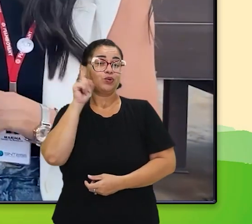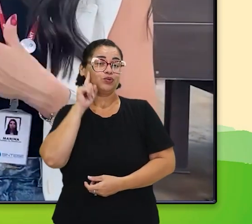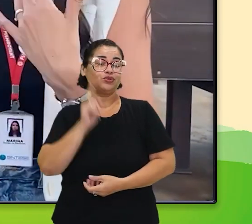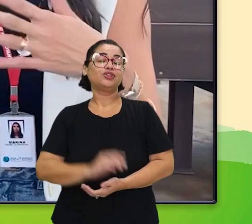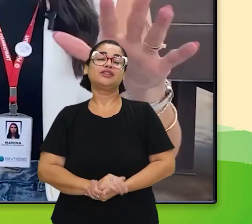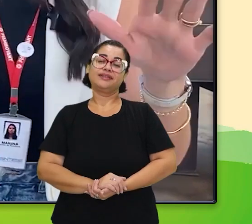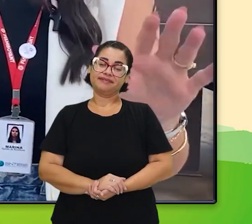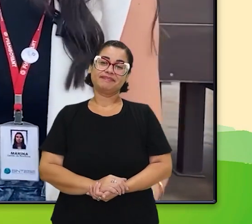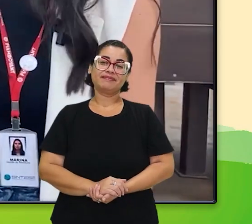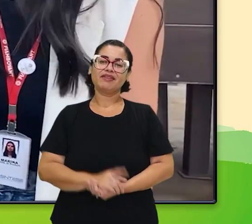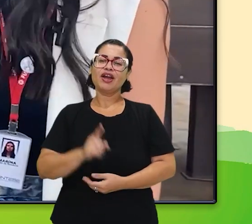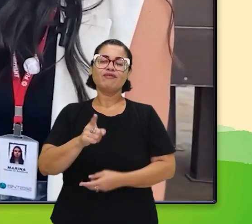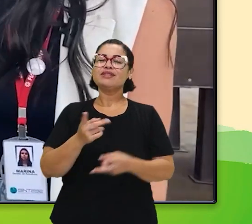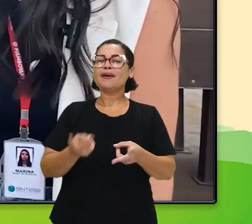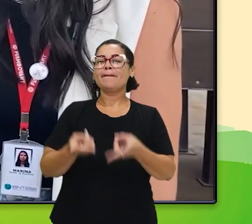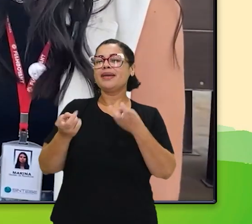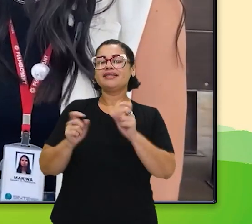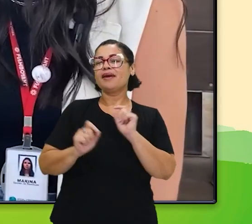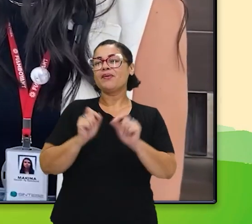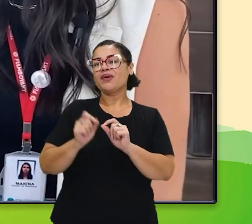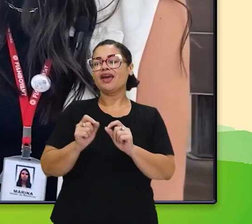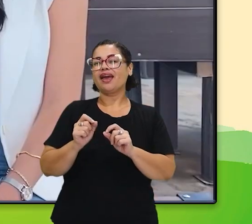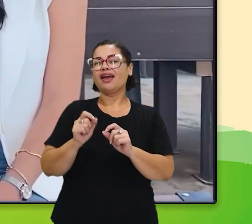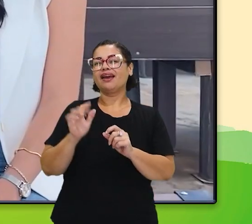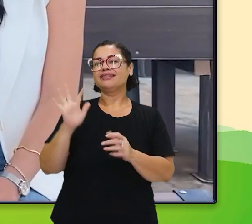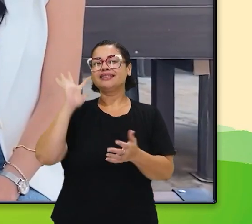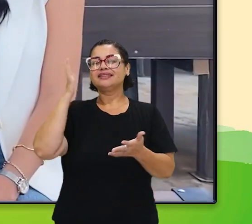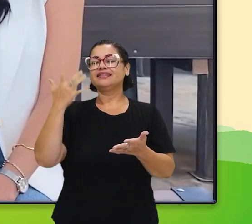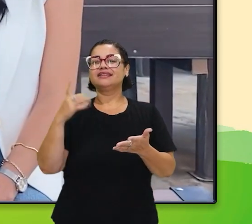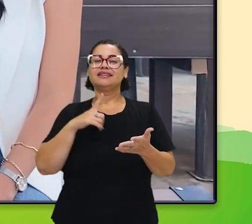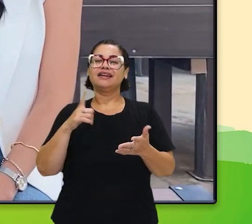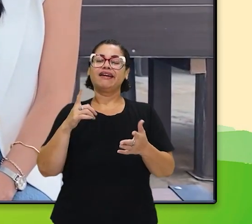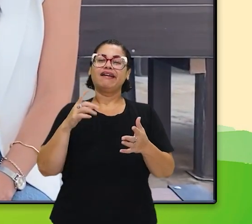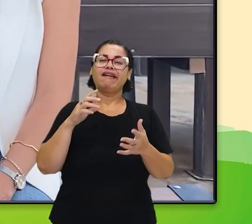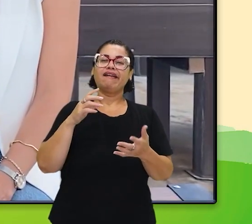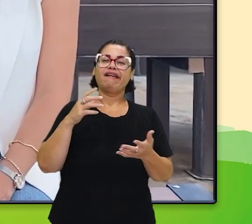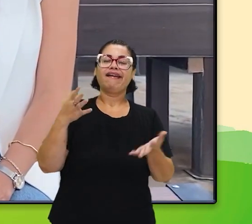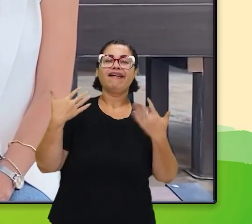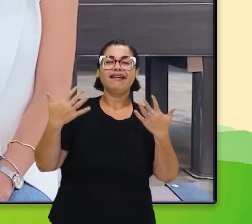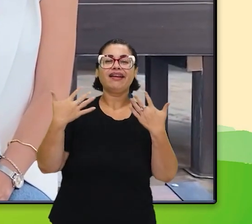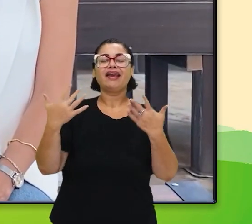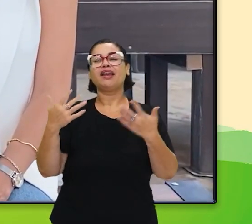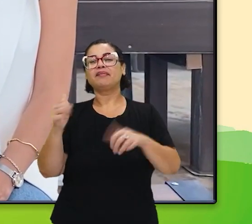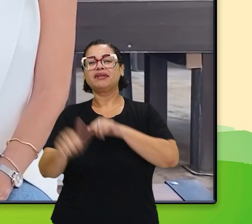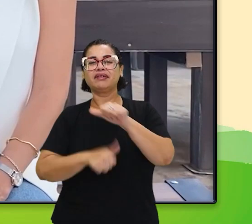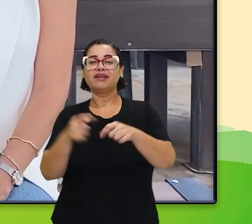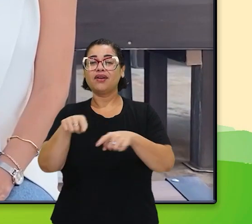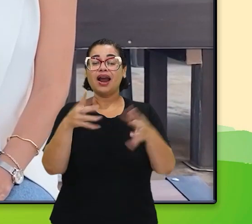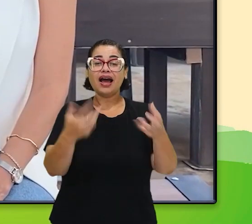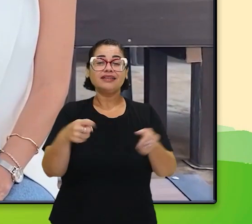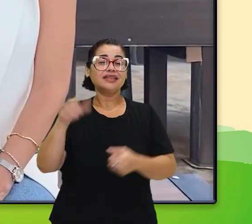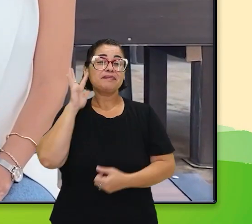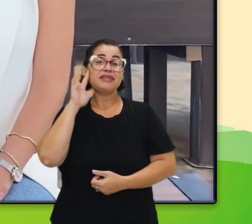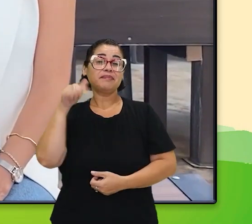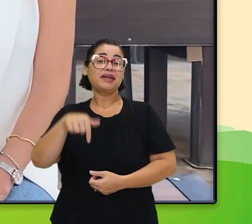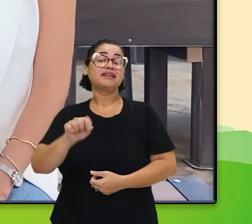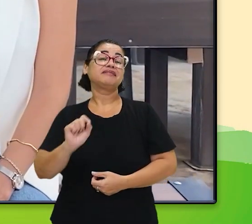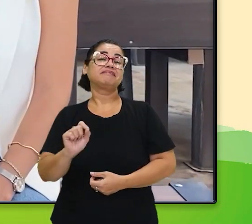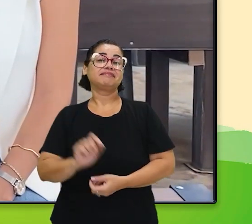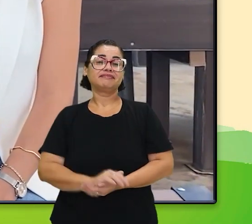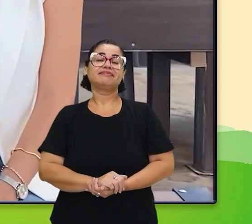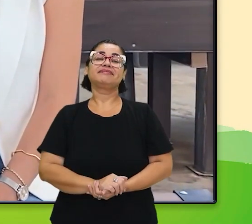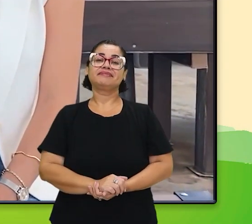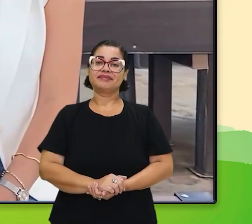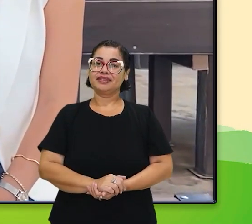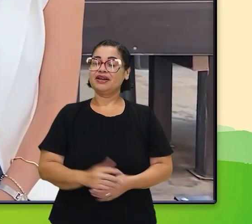sensibilizar e colocar na cultura do dia a dia. O que você percebe em relação à mudança de clima, de